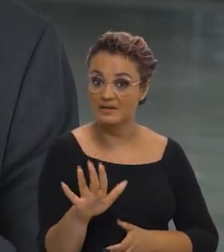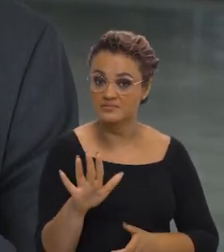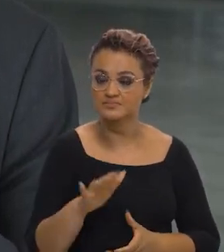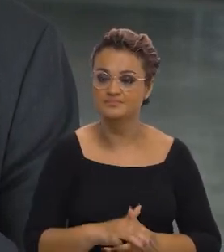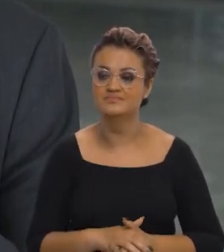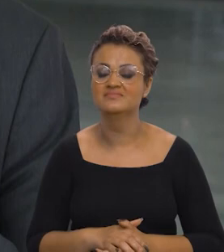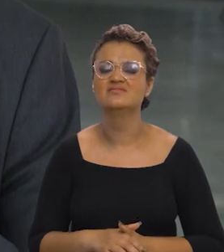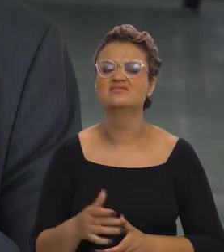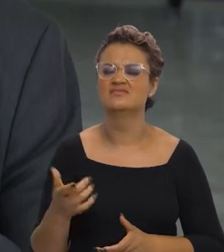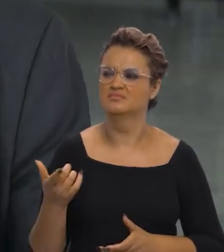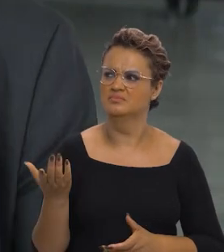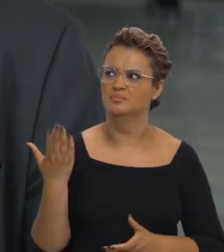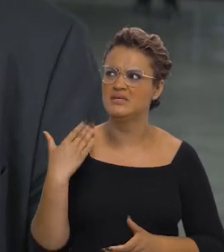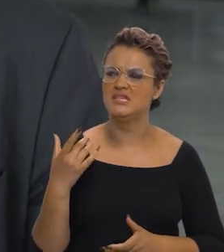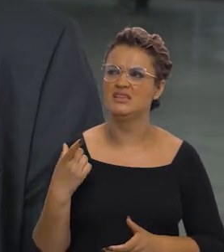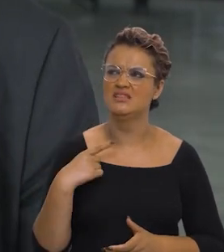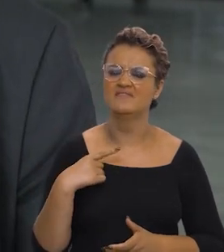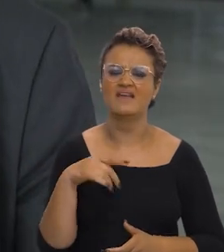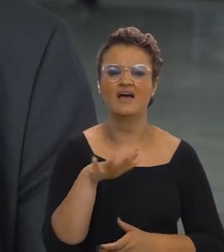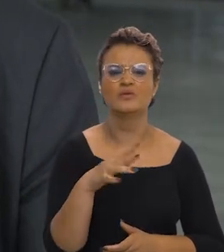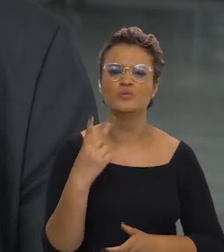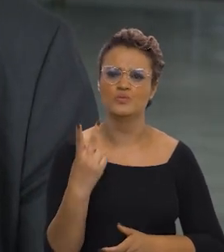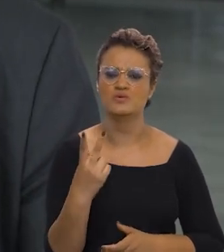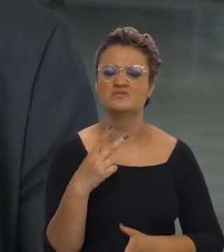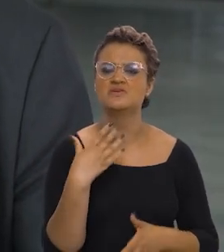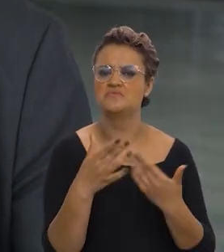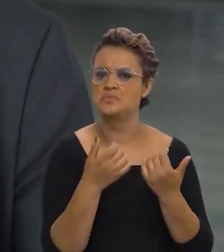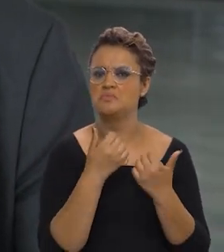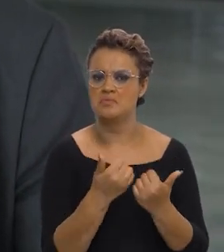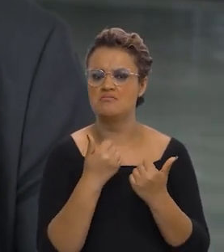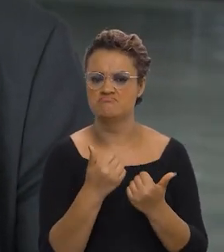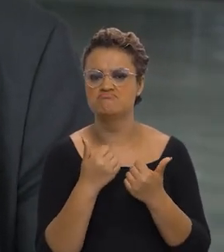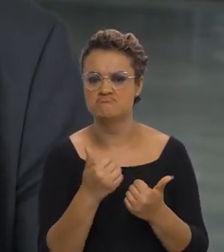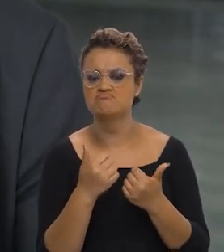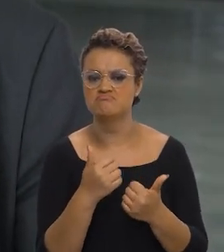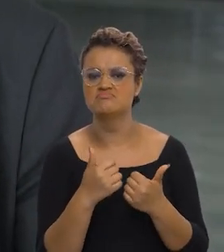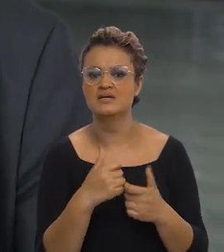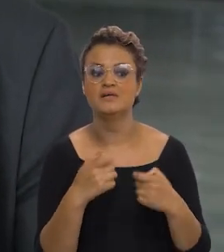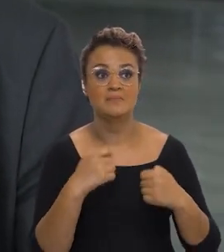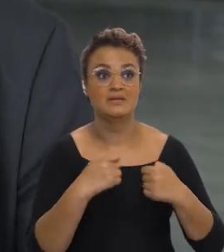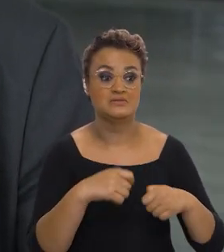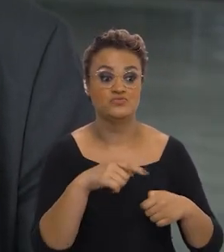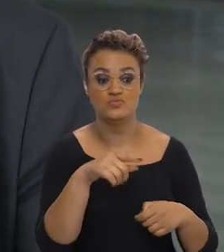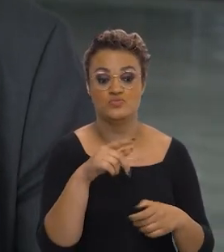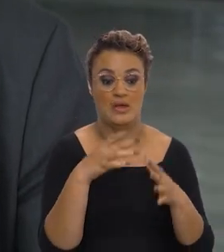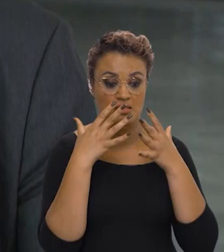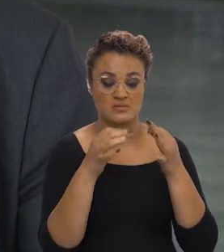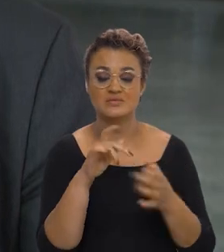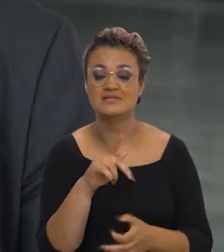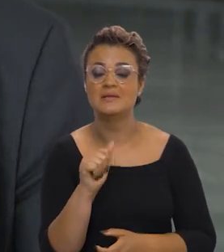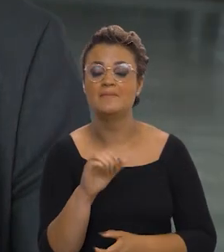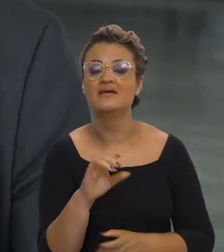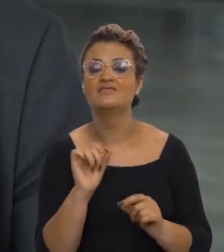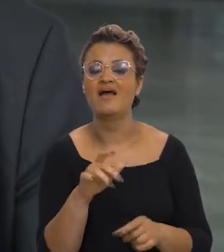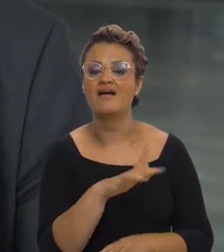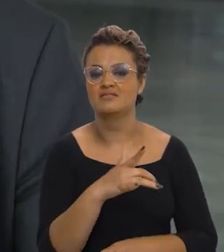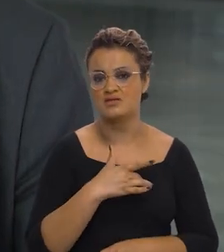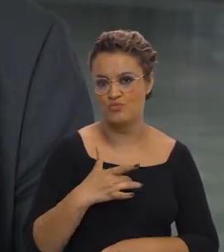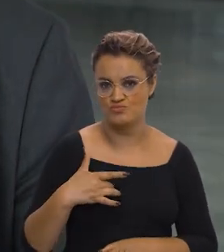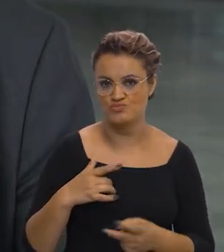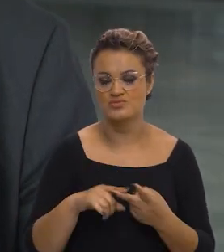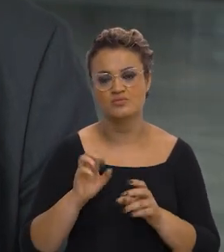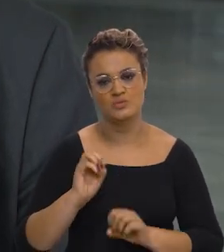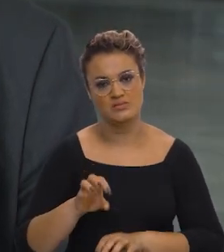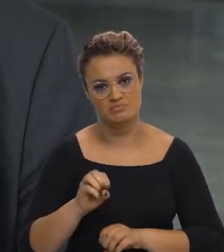Mas, teve duas áreas que cresceram muito também a necessidade nesse novo PAC, que é a área da